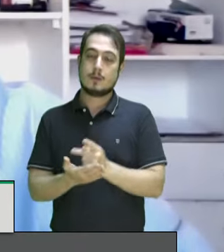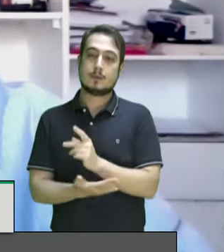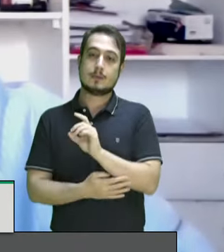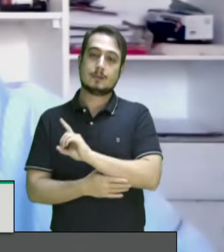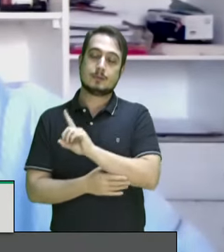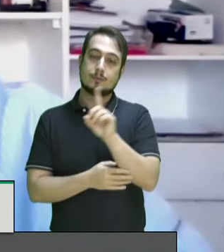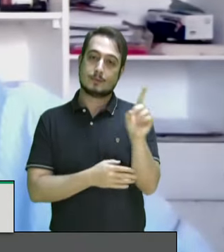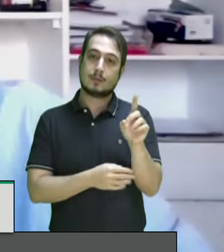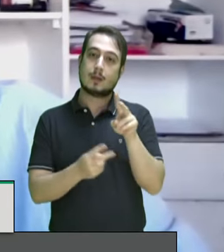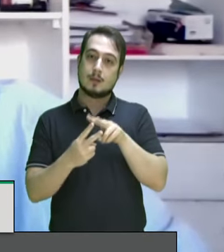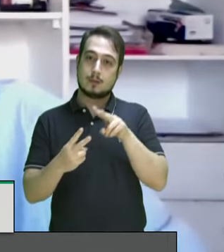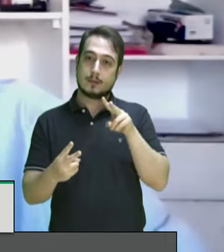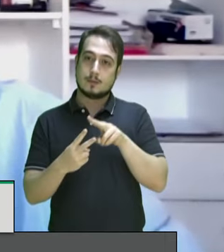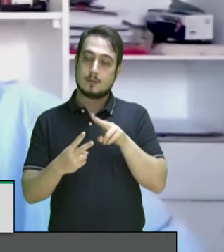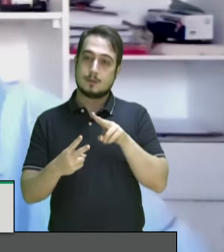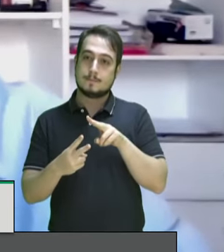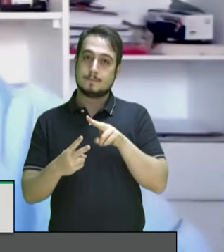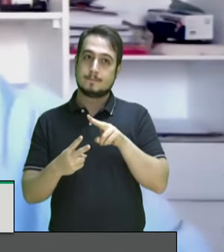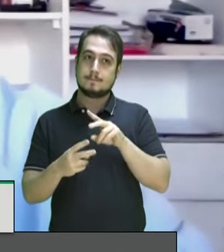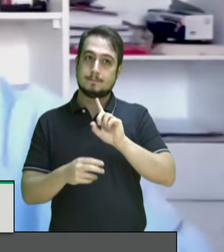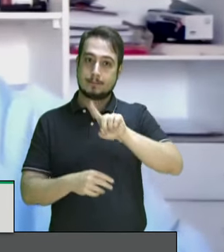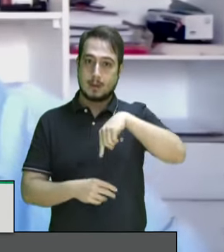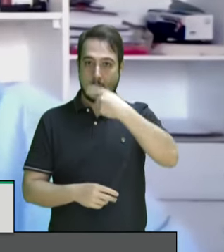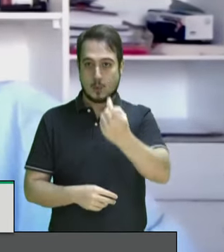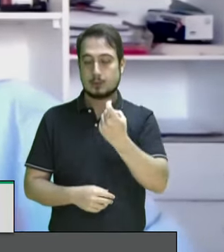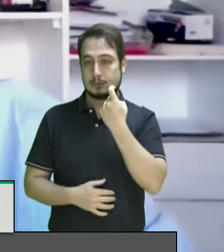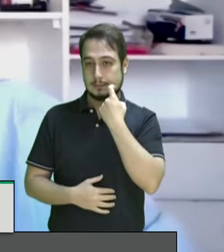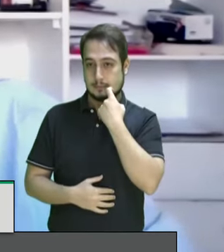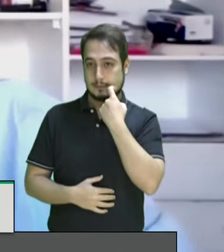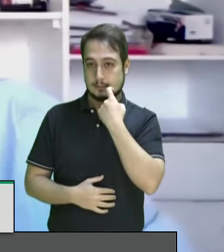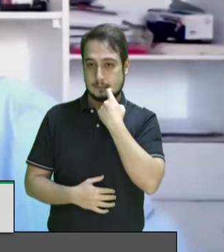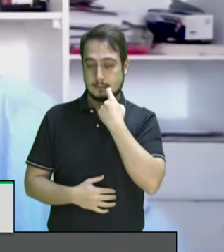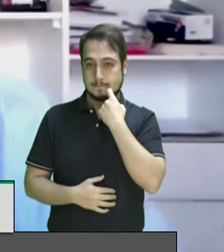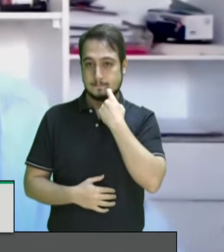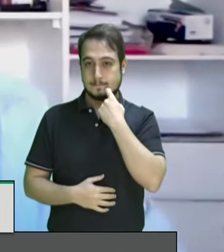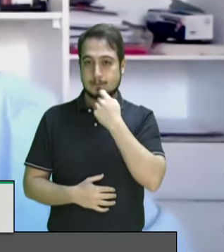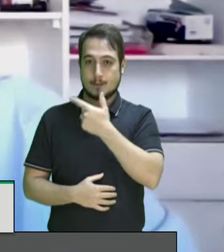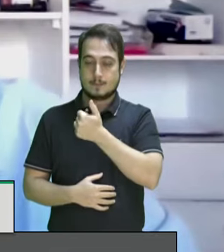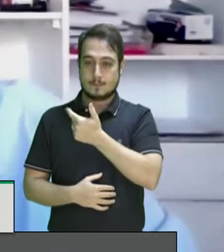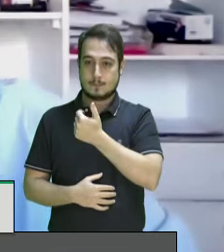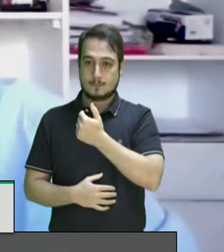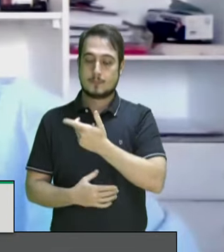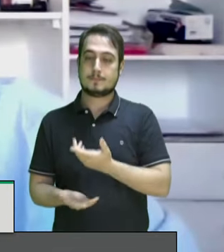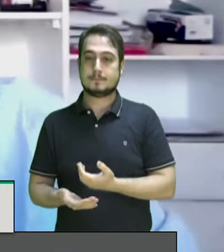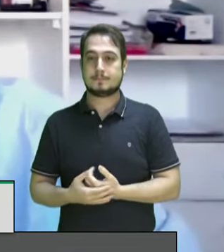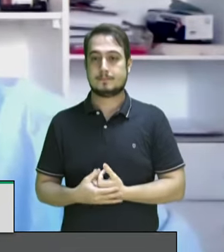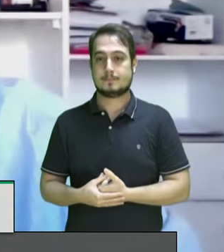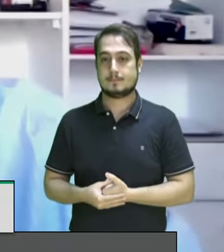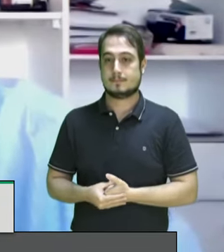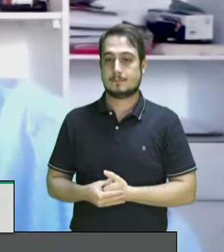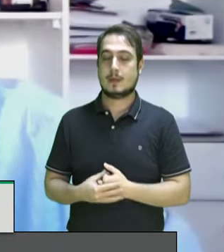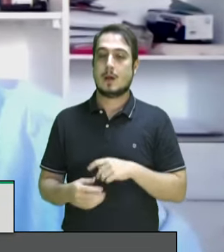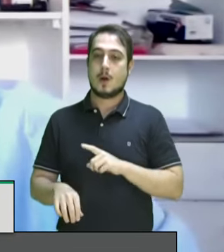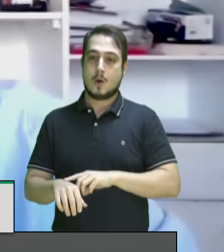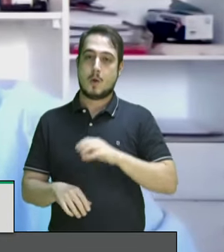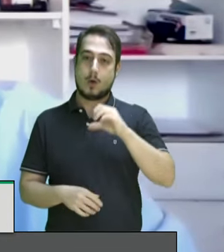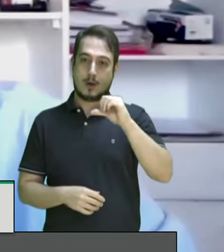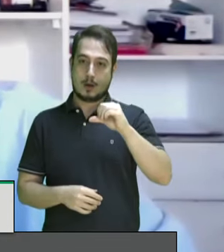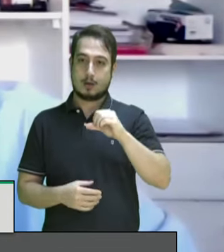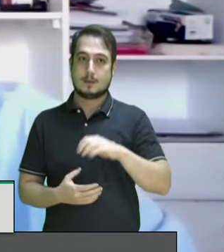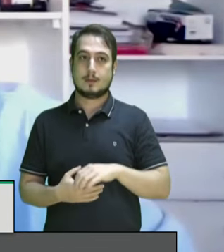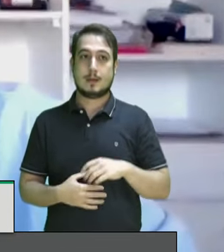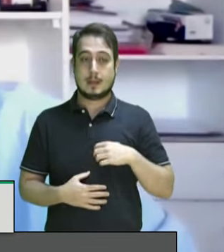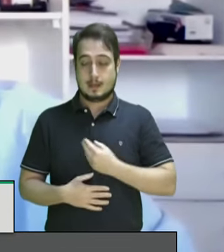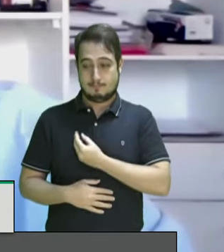por teleconferência na próxima sexta-feira, 21 de maio de 2021, às 9h da manhã.